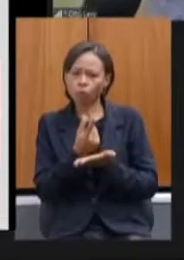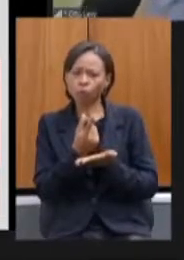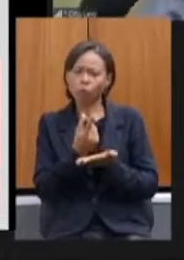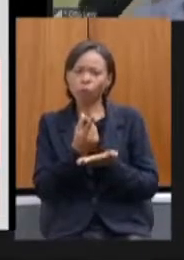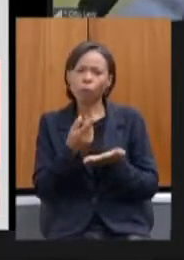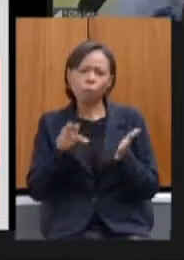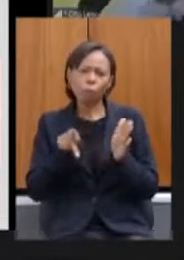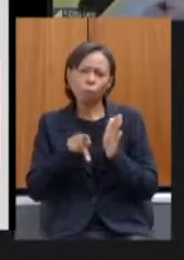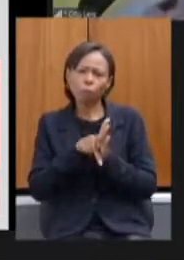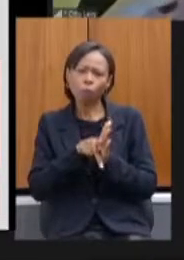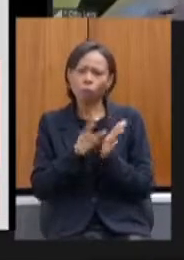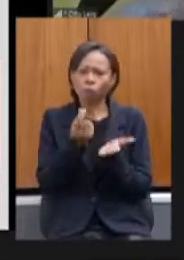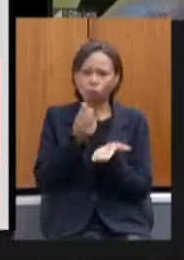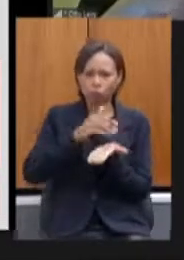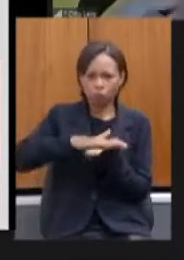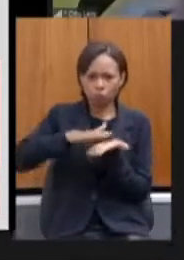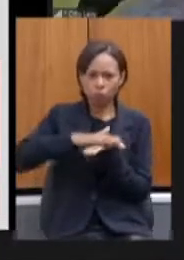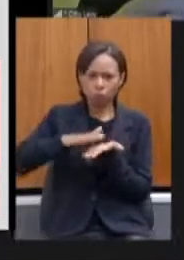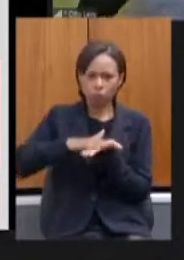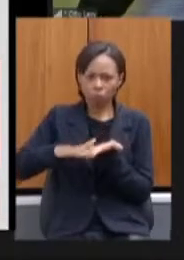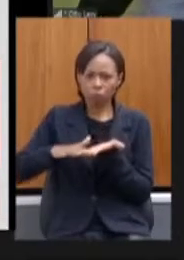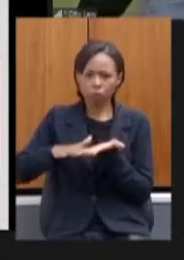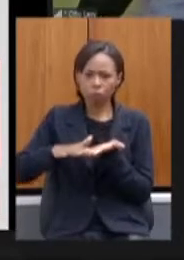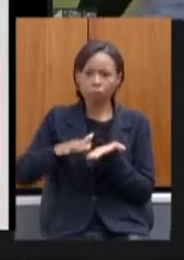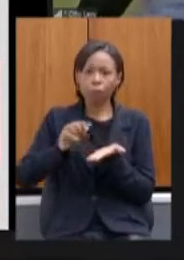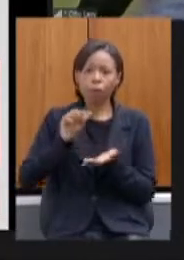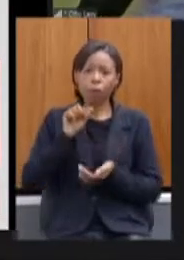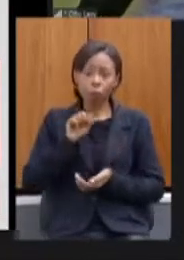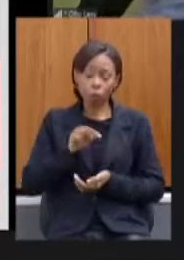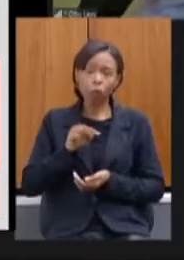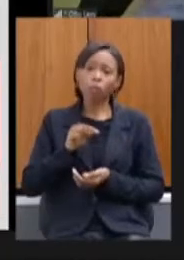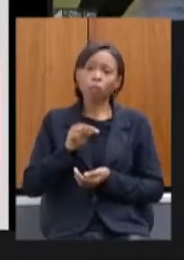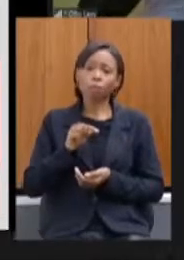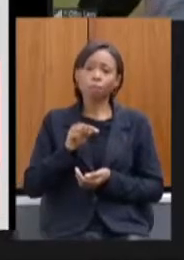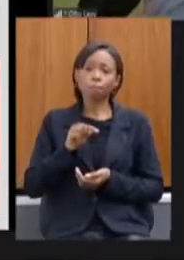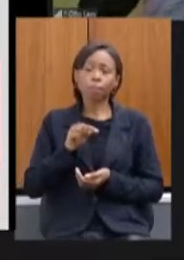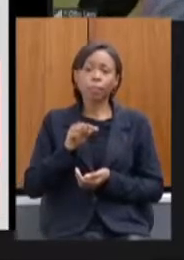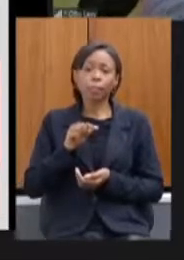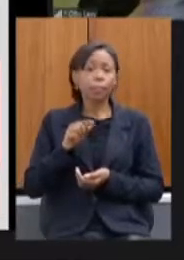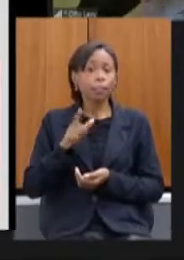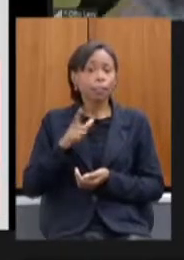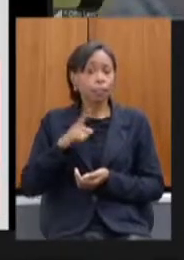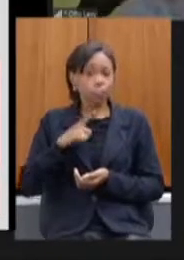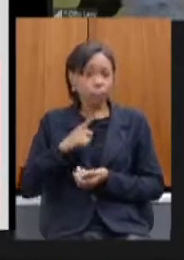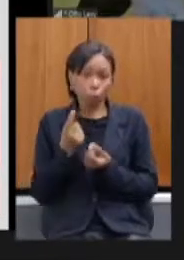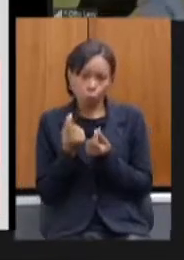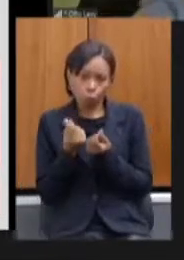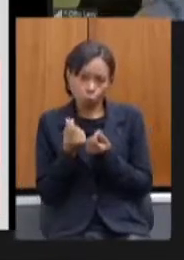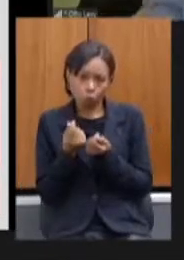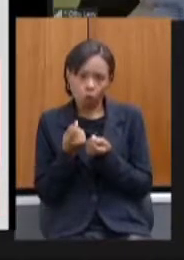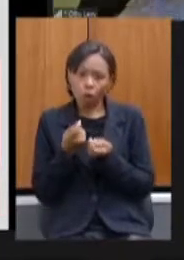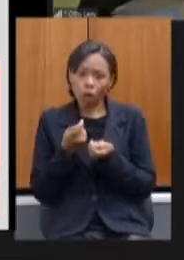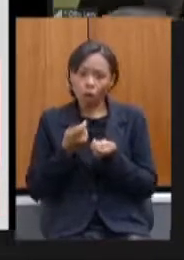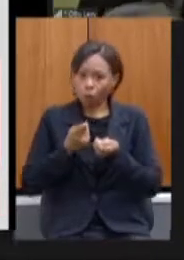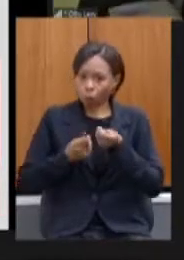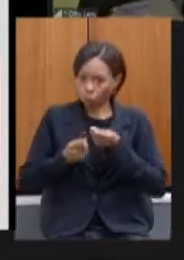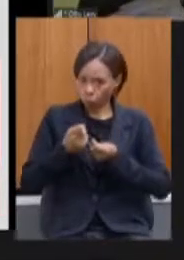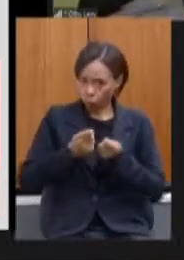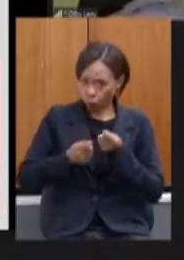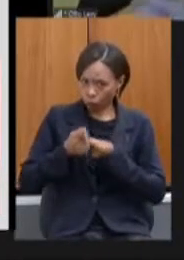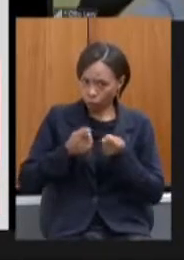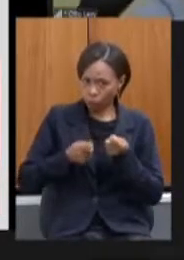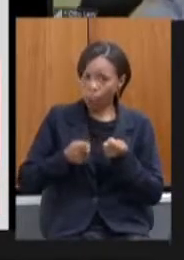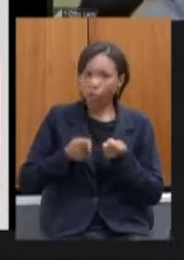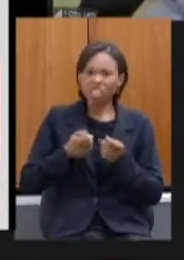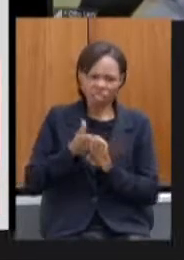somente com esse processo além das economias já realizadas até o